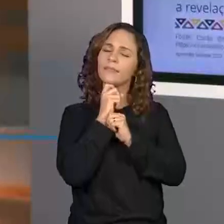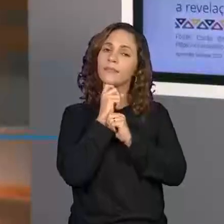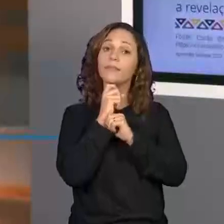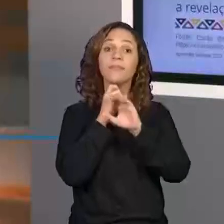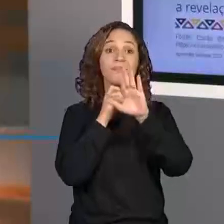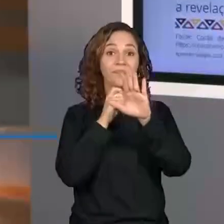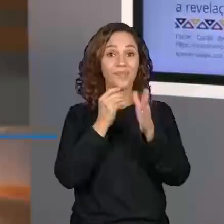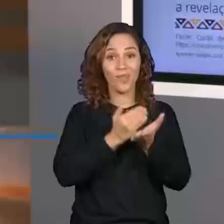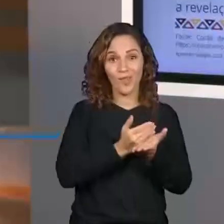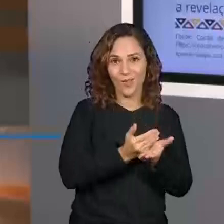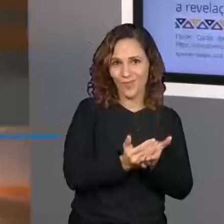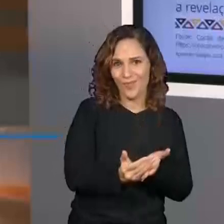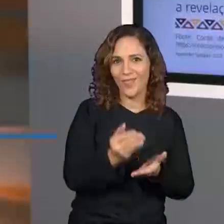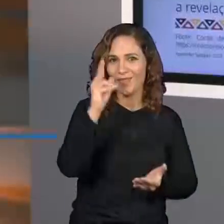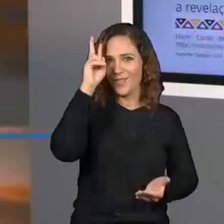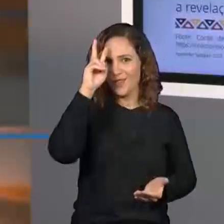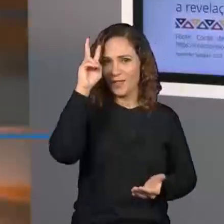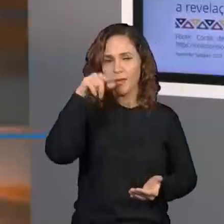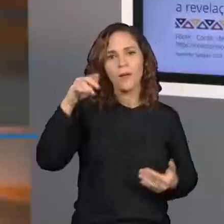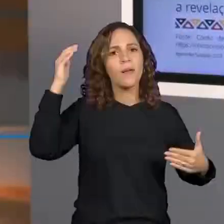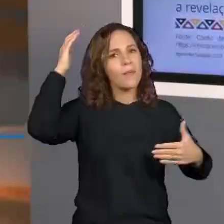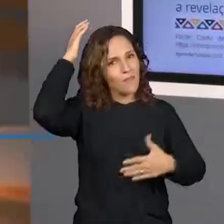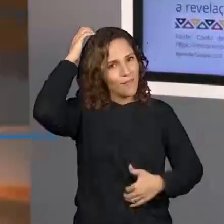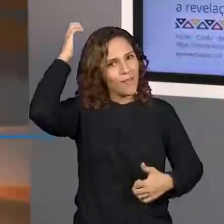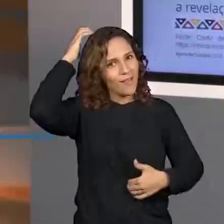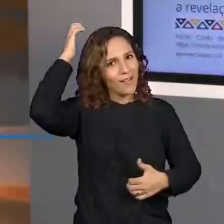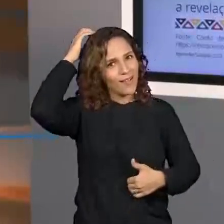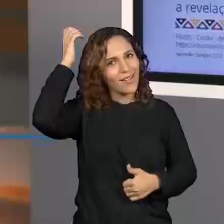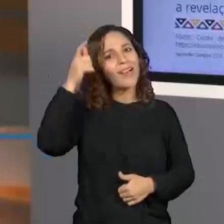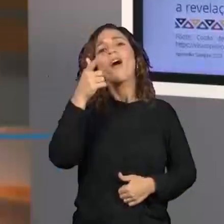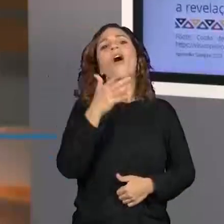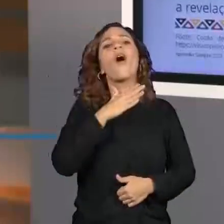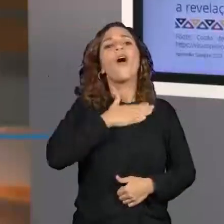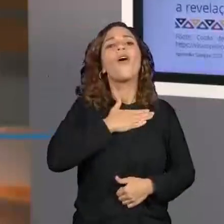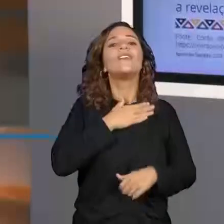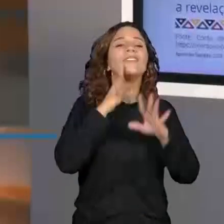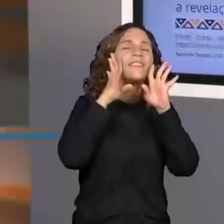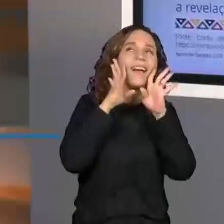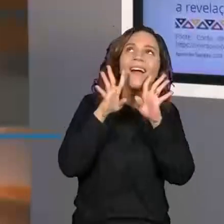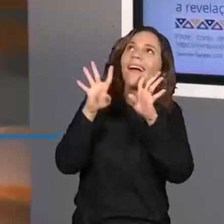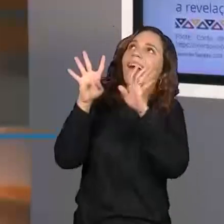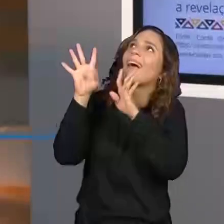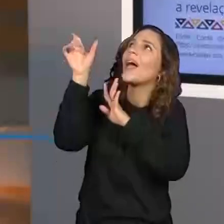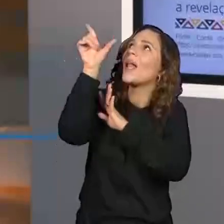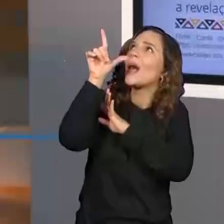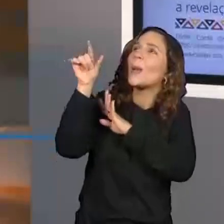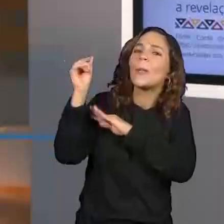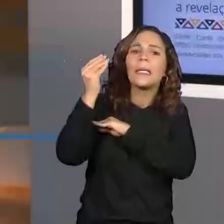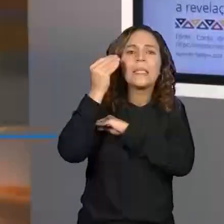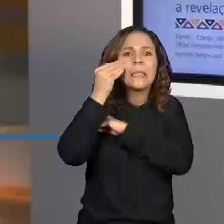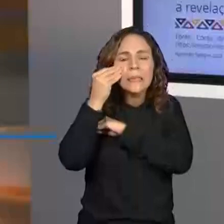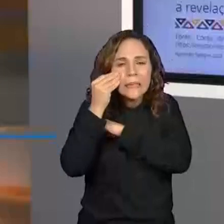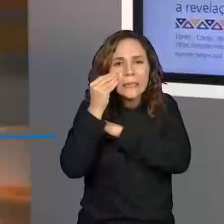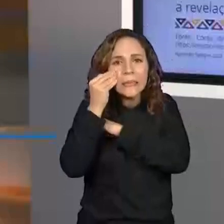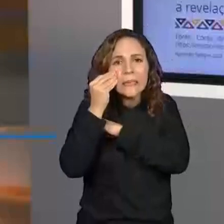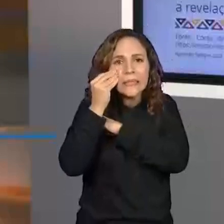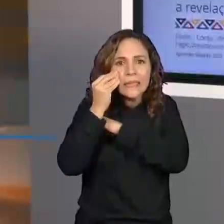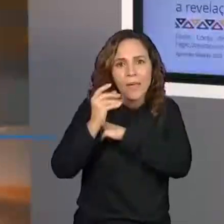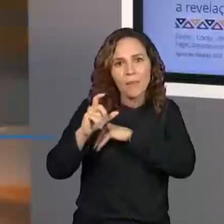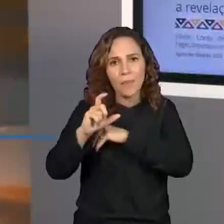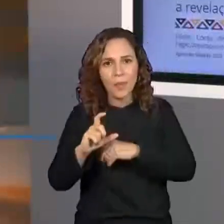Inicialmente aí, os macaquinhos apreciavam a Lua. Tentaram chegar até a Lua